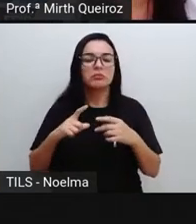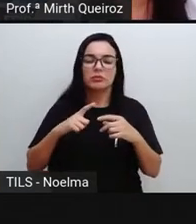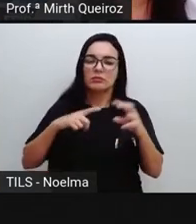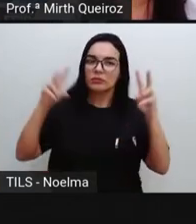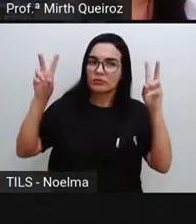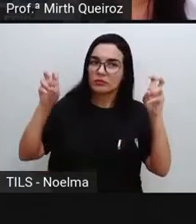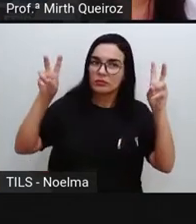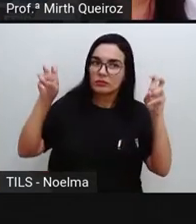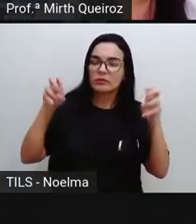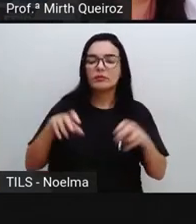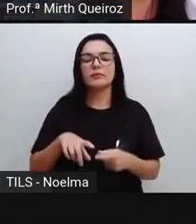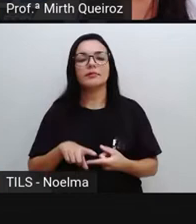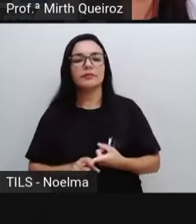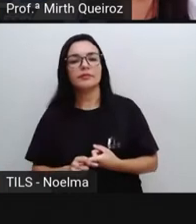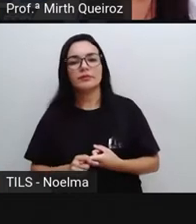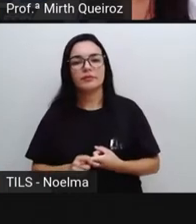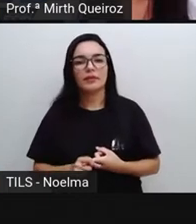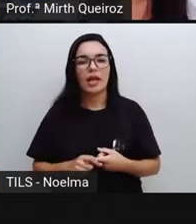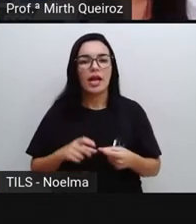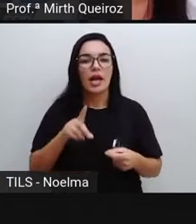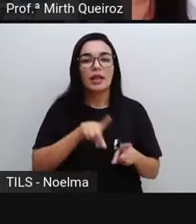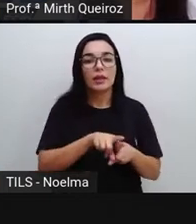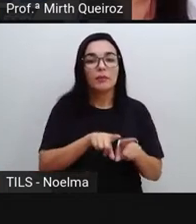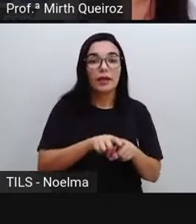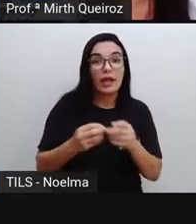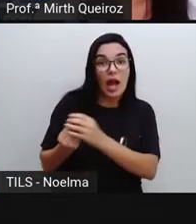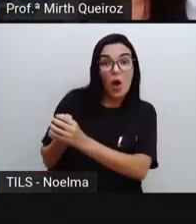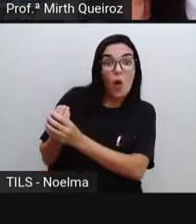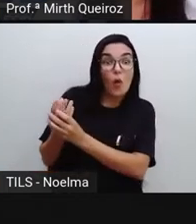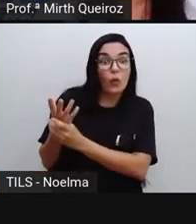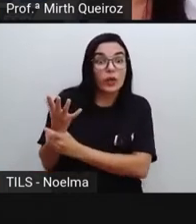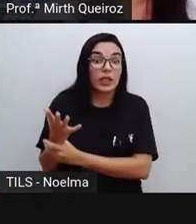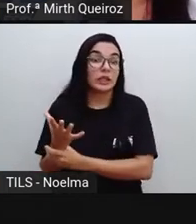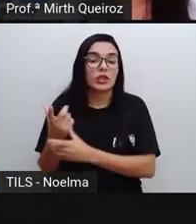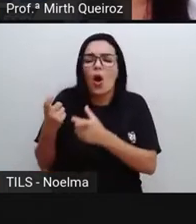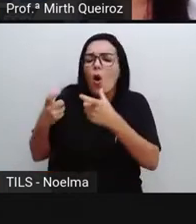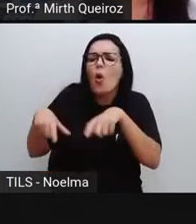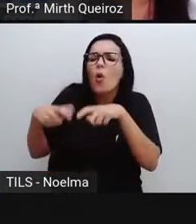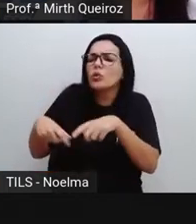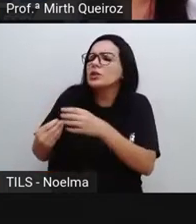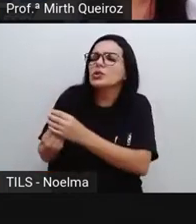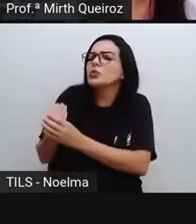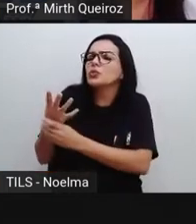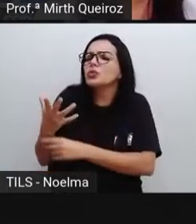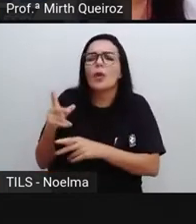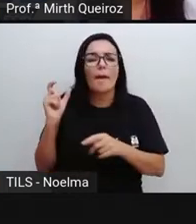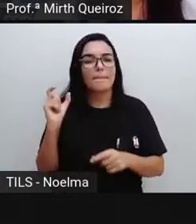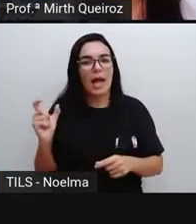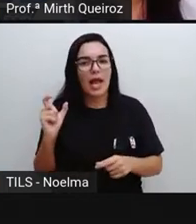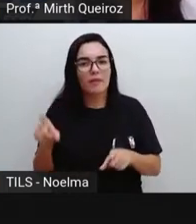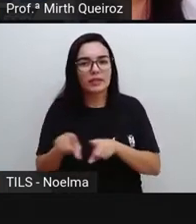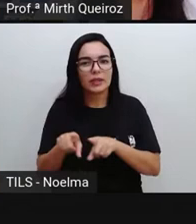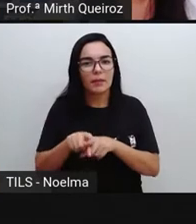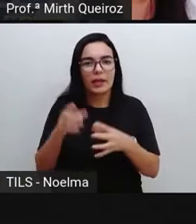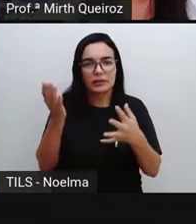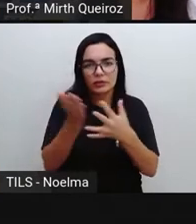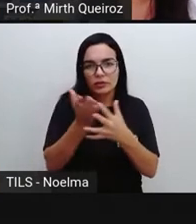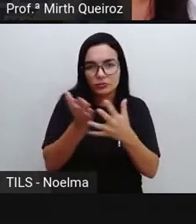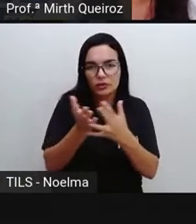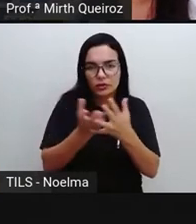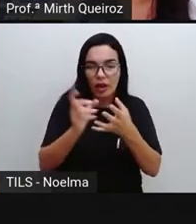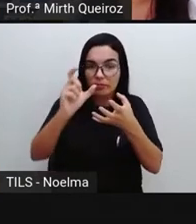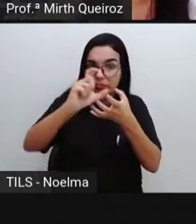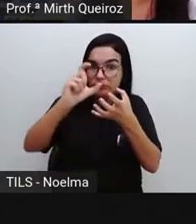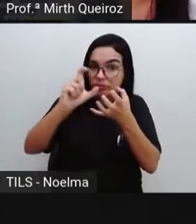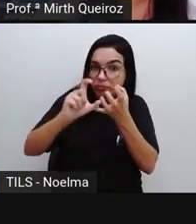um significado real, certo? A etimologia, que é a origem da palavra, de onde é que vem aquela palavra, a divisão silábica, inclusive